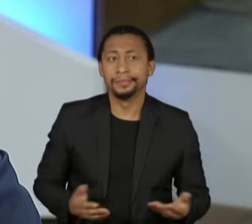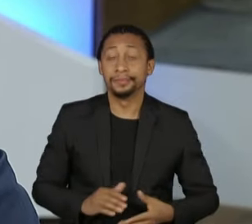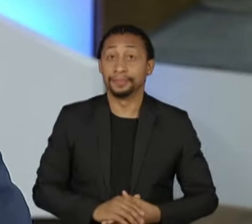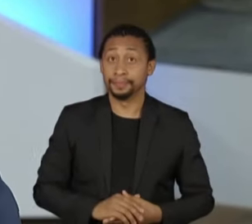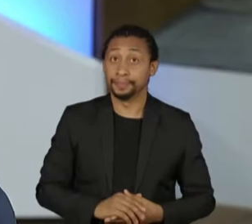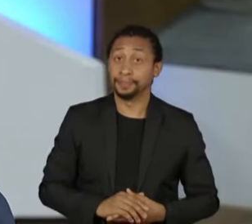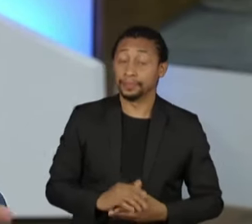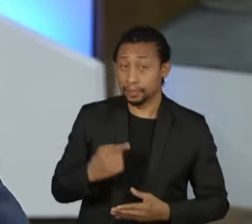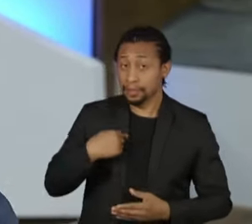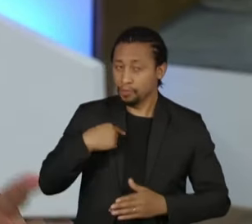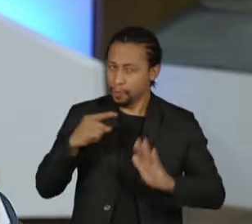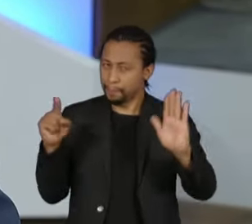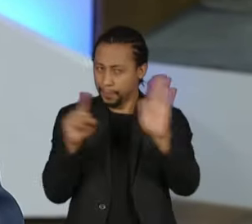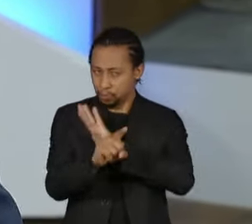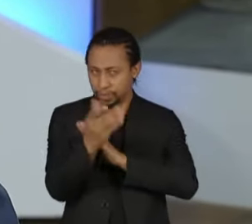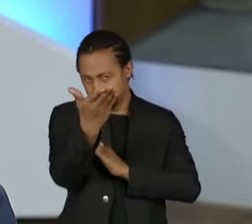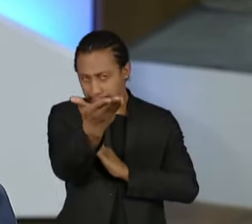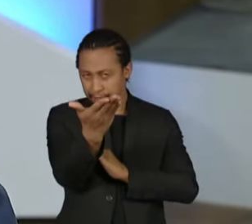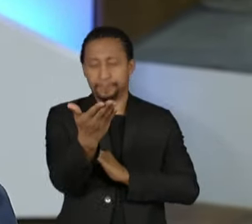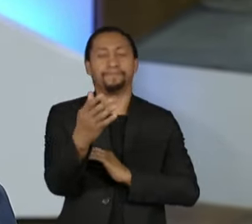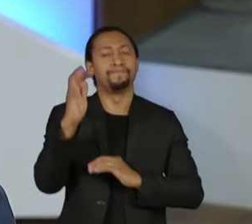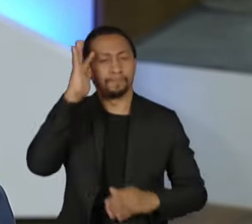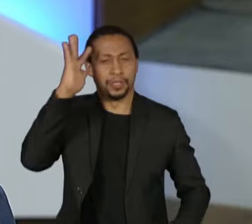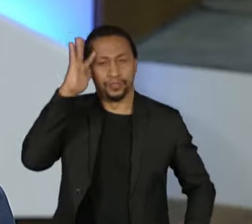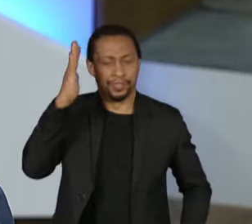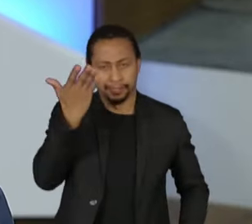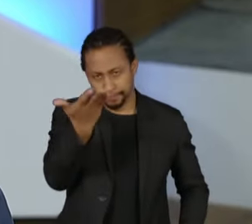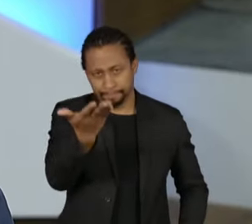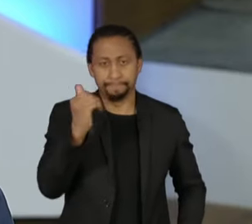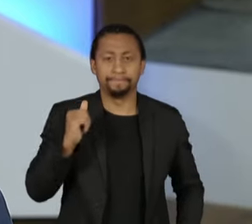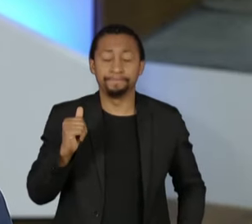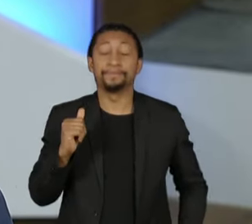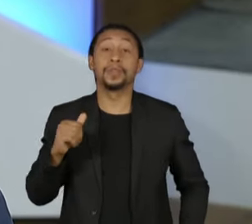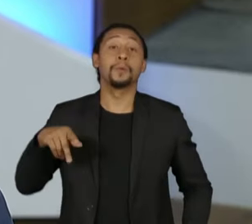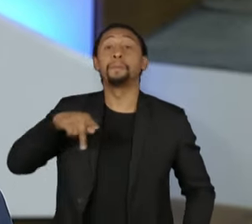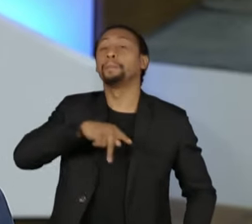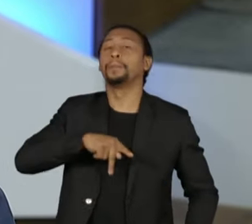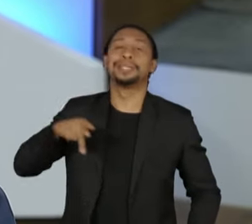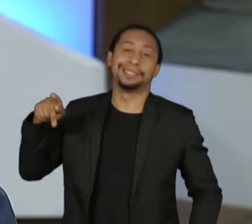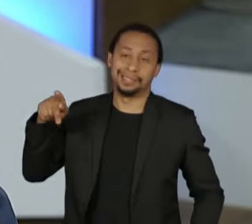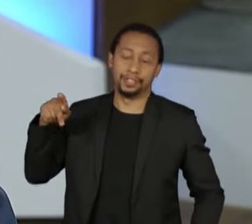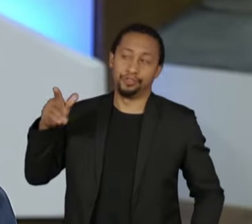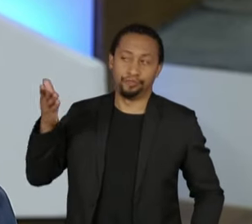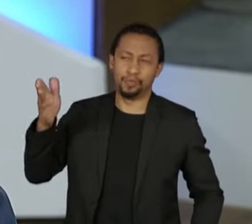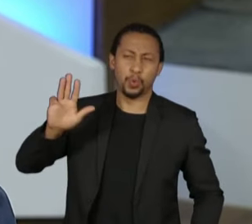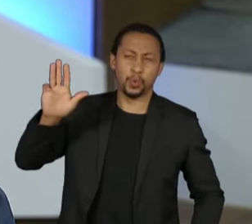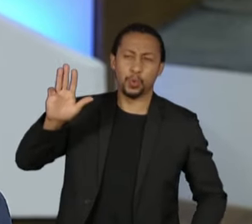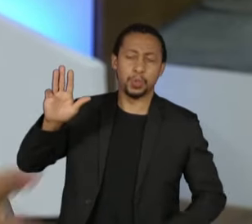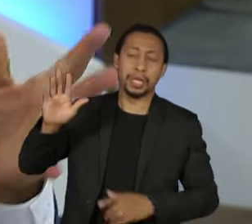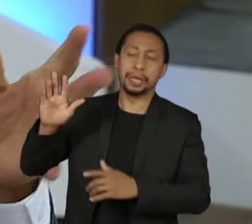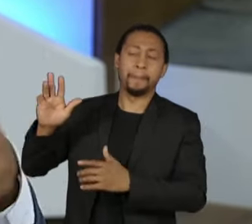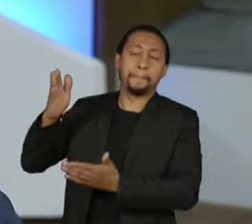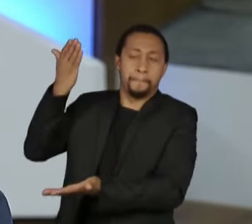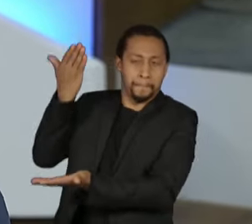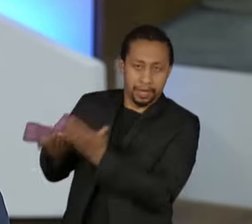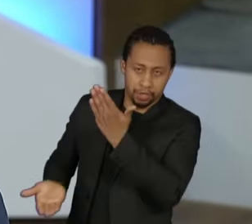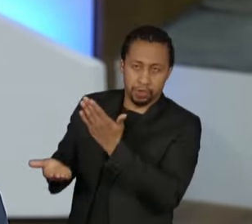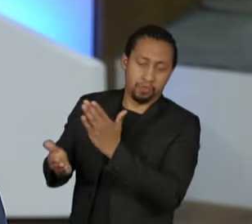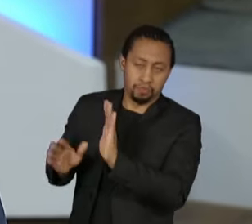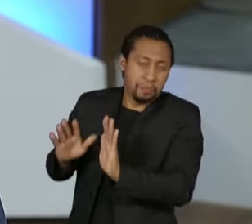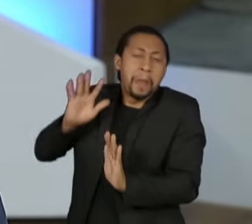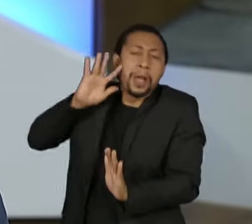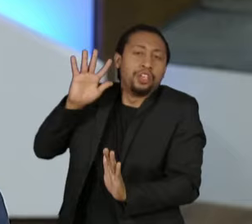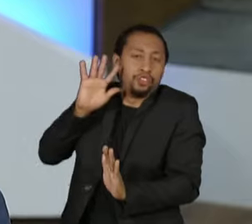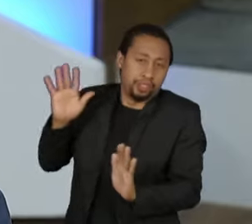pergunta. Vamos imaginar que o presidente não fosse o presidente Lula. O que ia acontecer